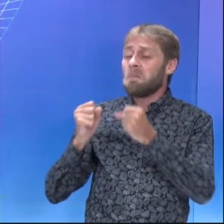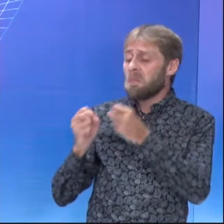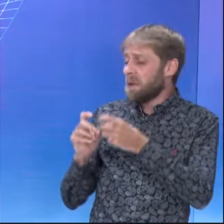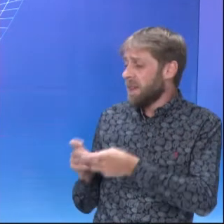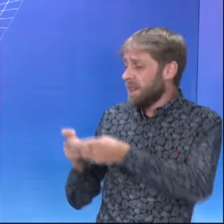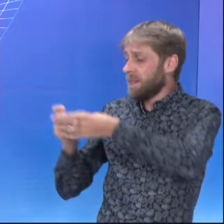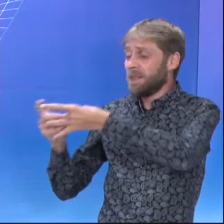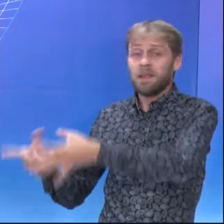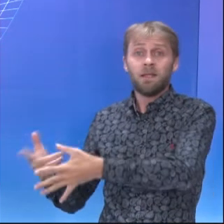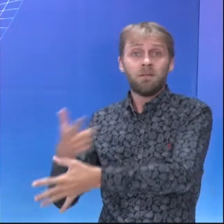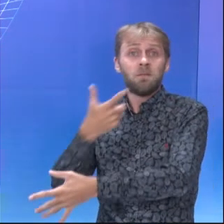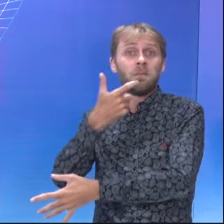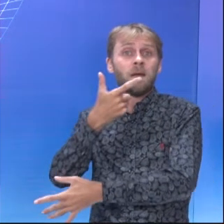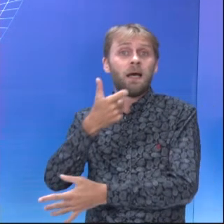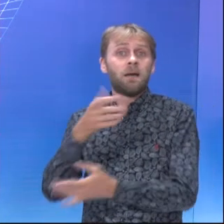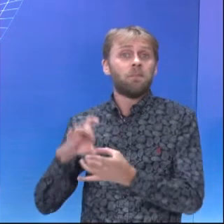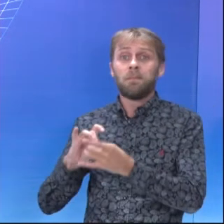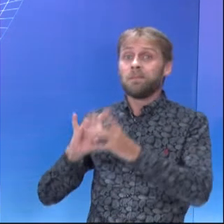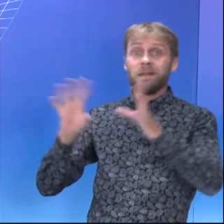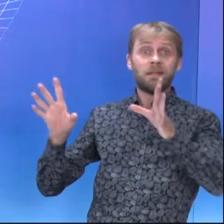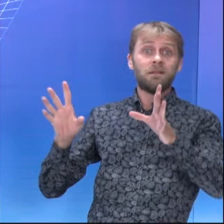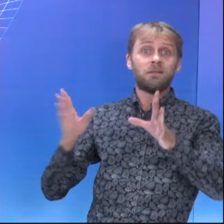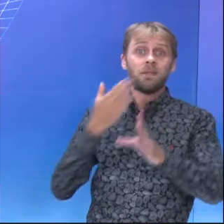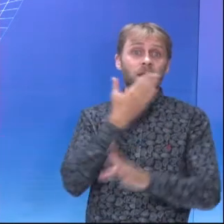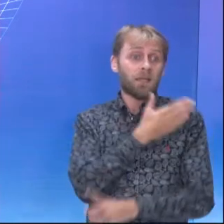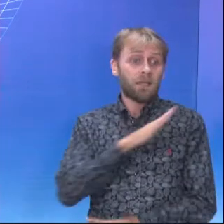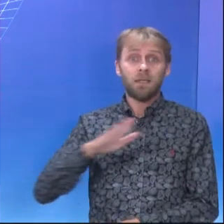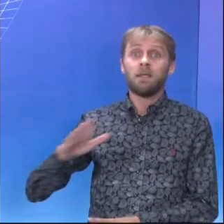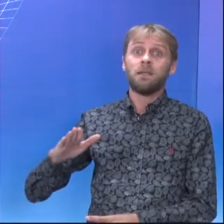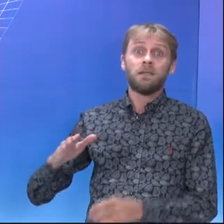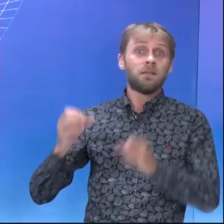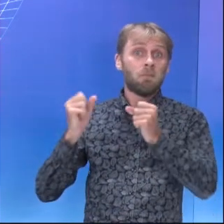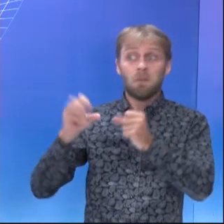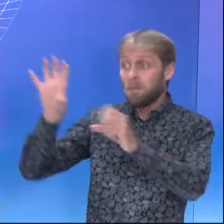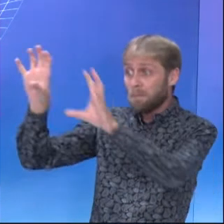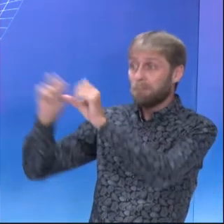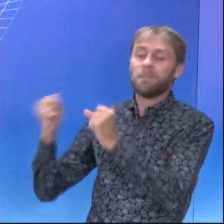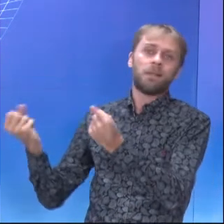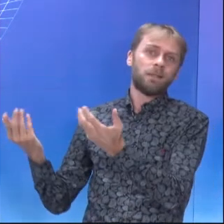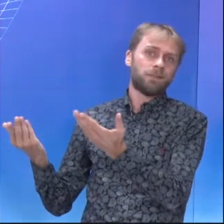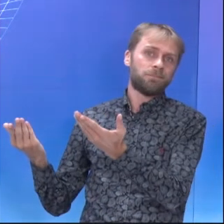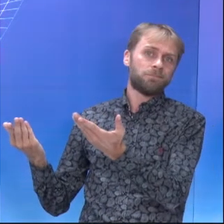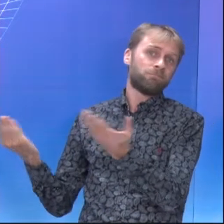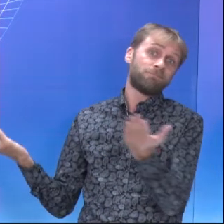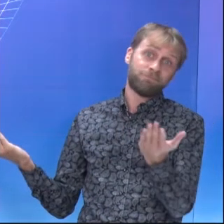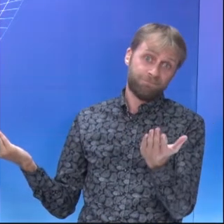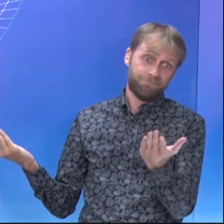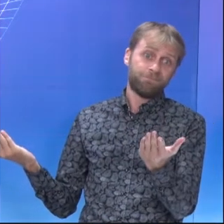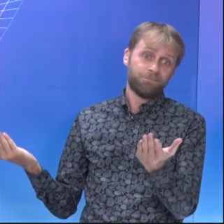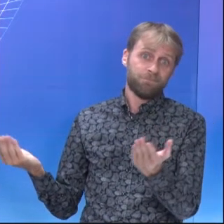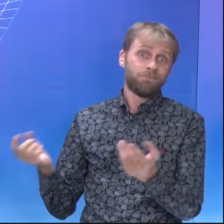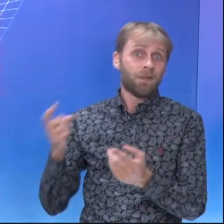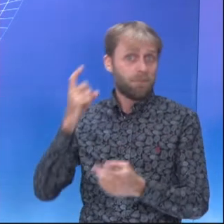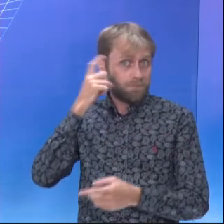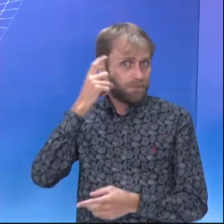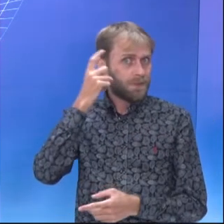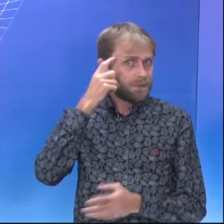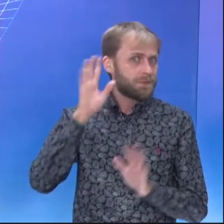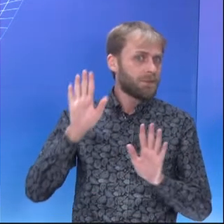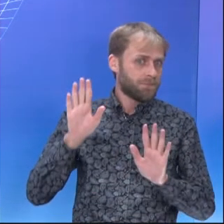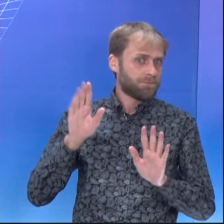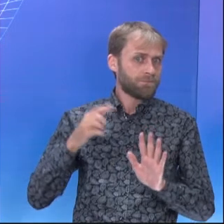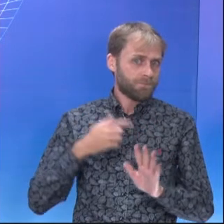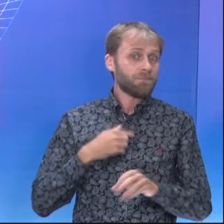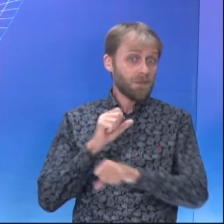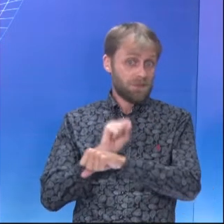possibly loaded in a room with two young children? I wish the